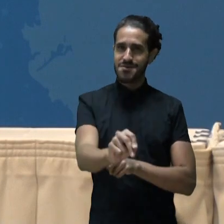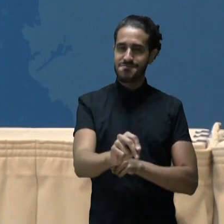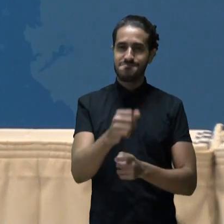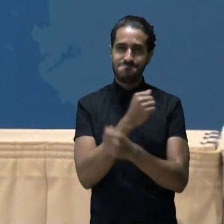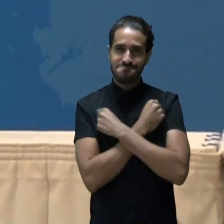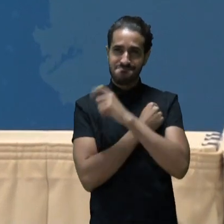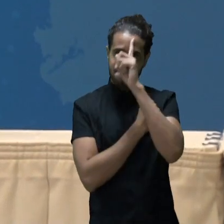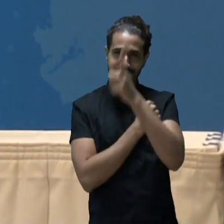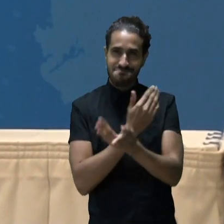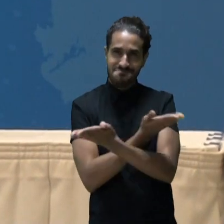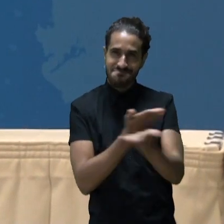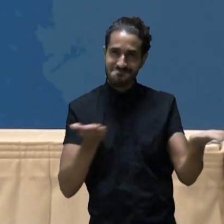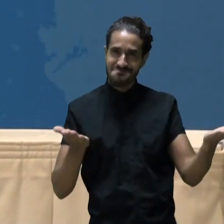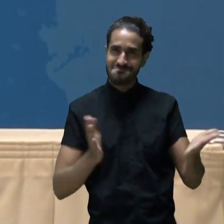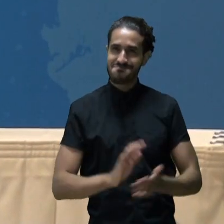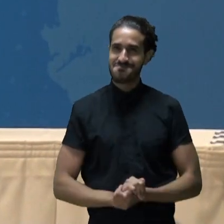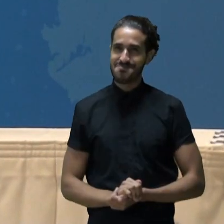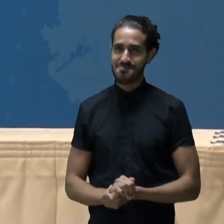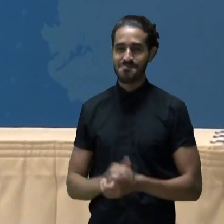Um forte abraço a todos.